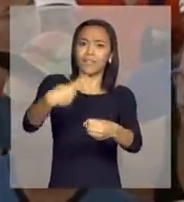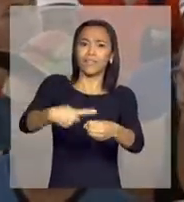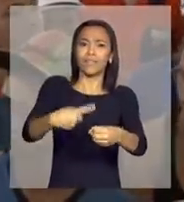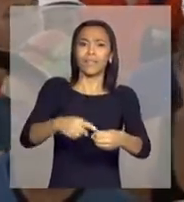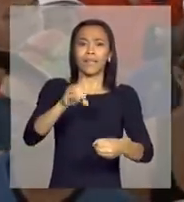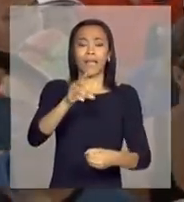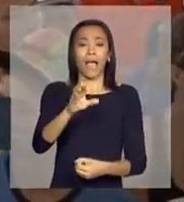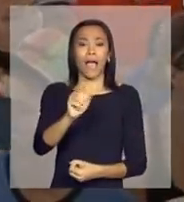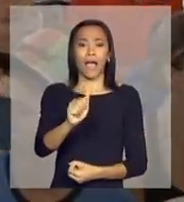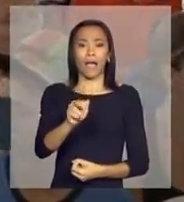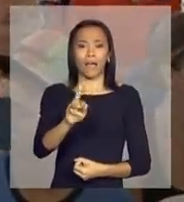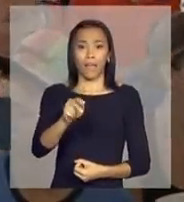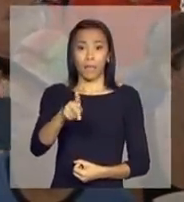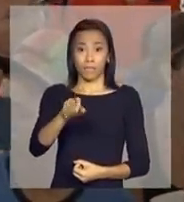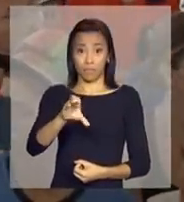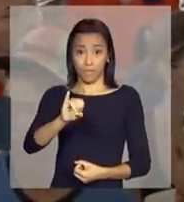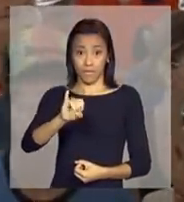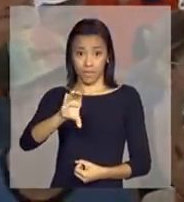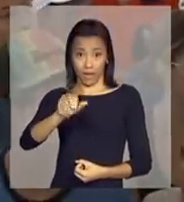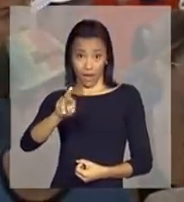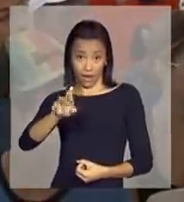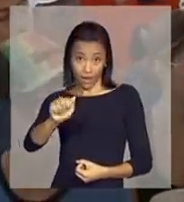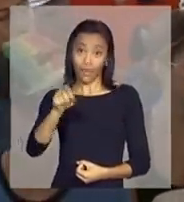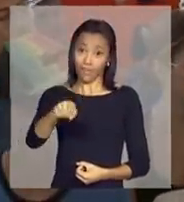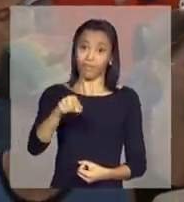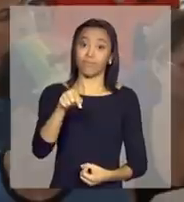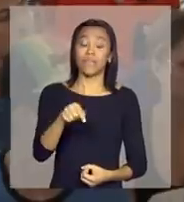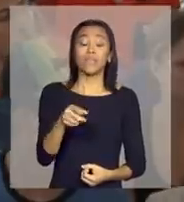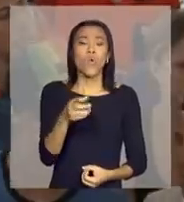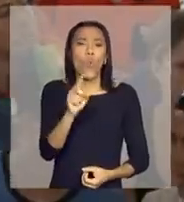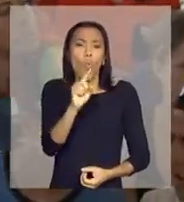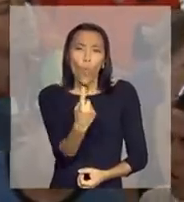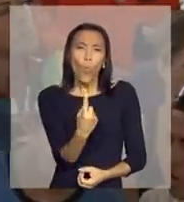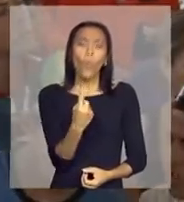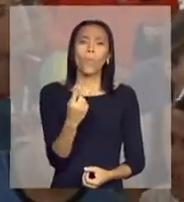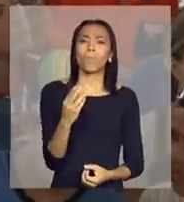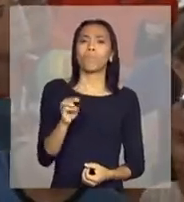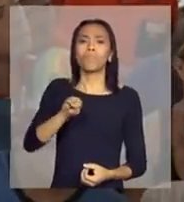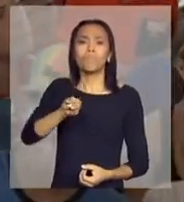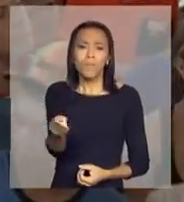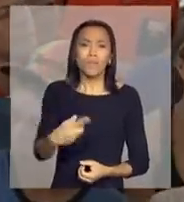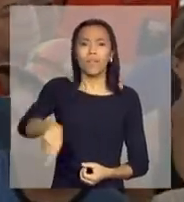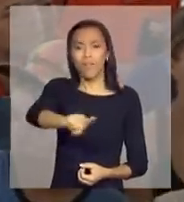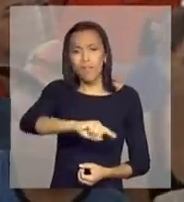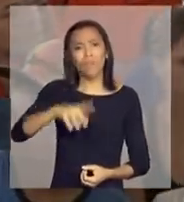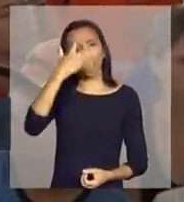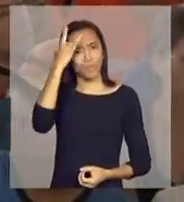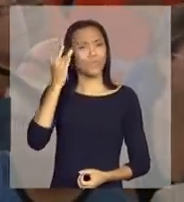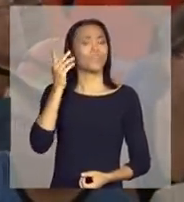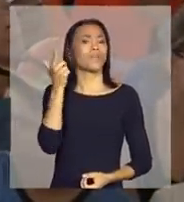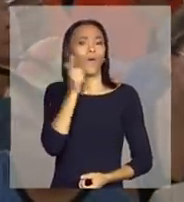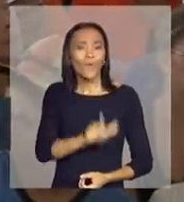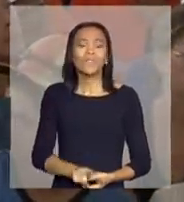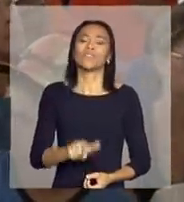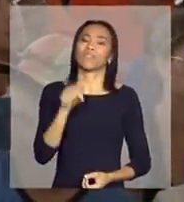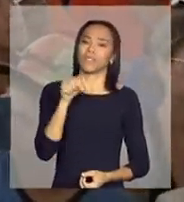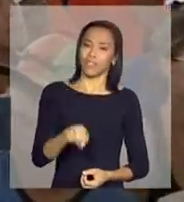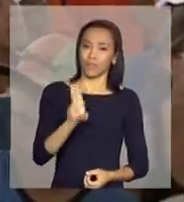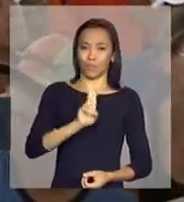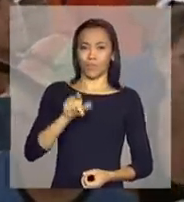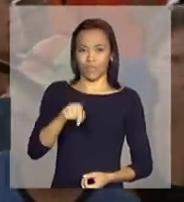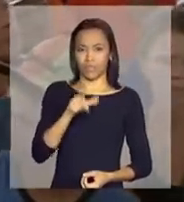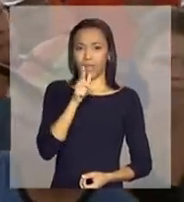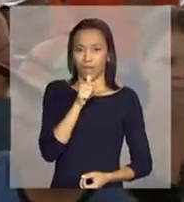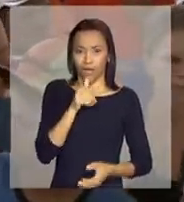do estado. A expectativa é de que mais de um milhão de pessoas sejam atendidas pelo canal. A gente vê